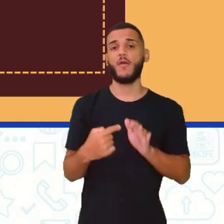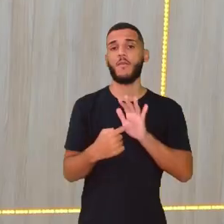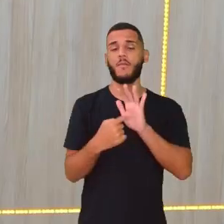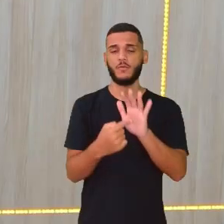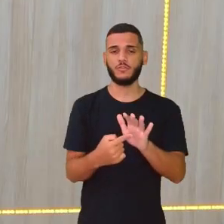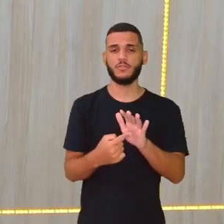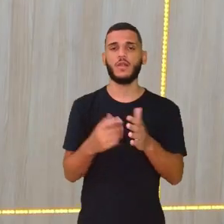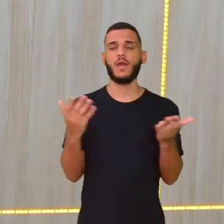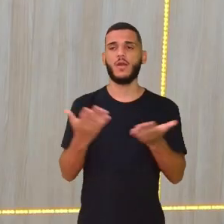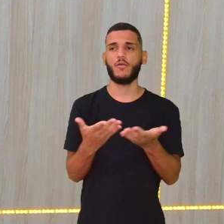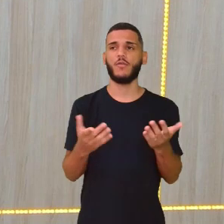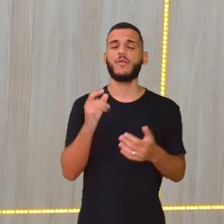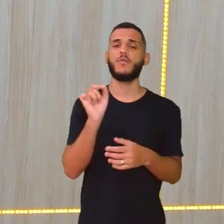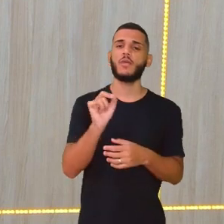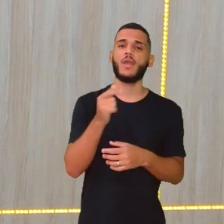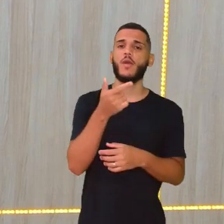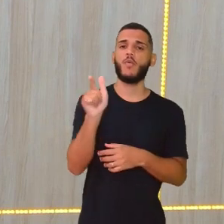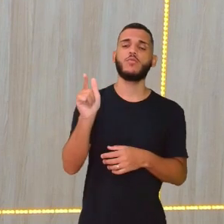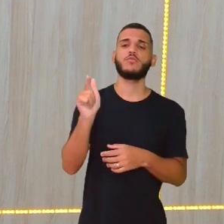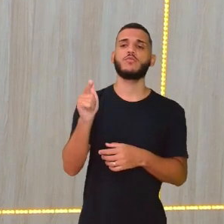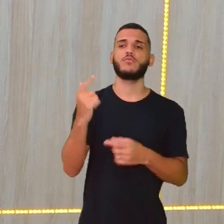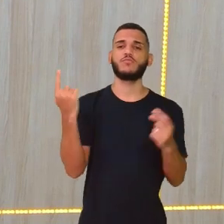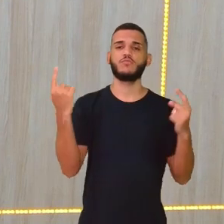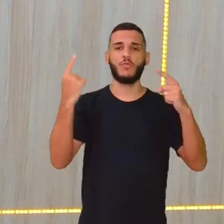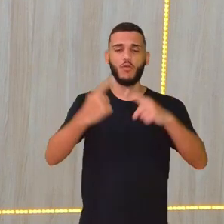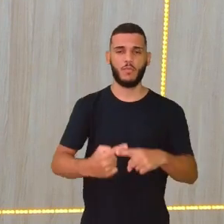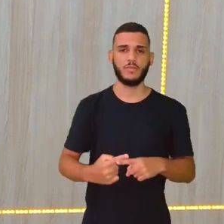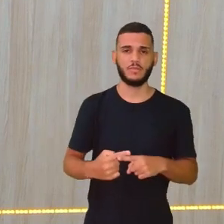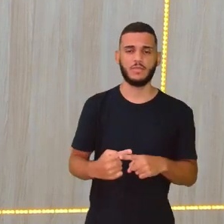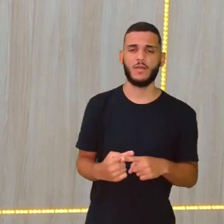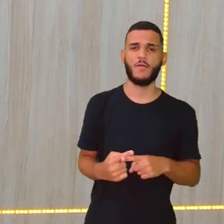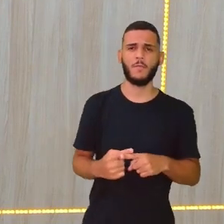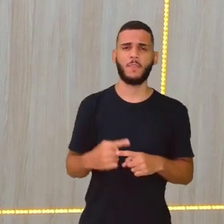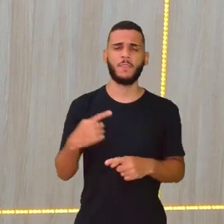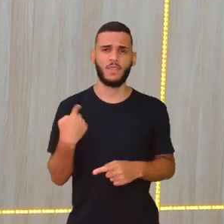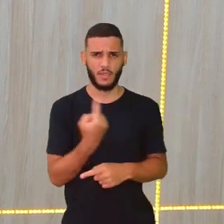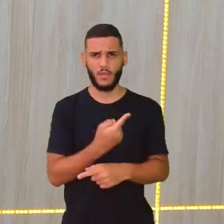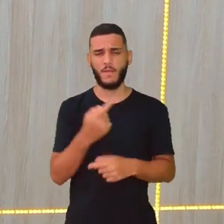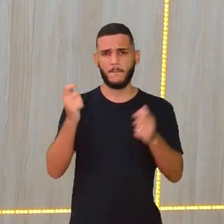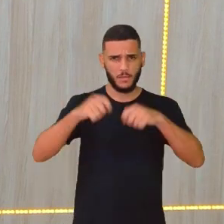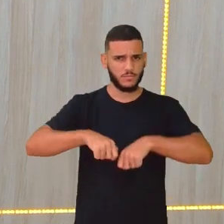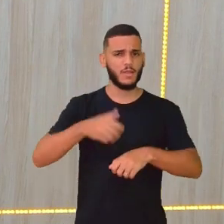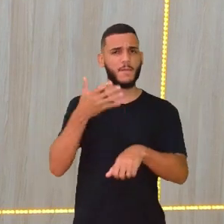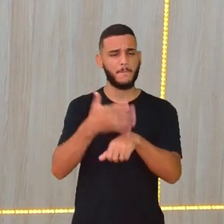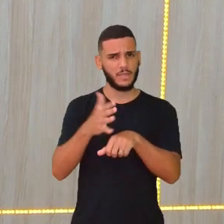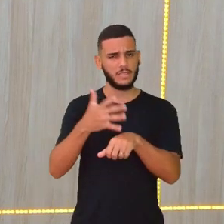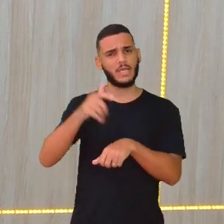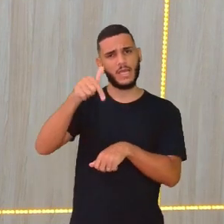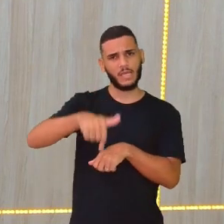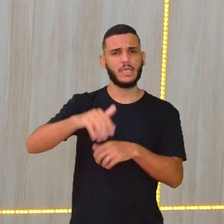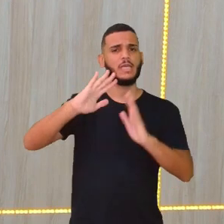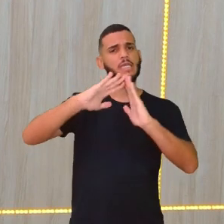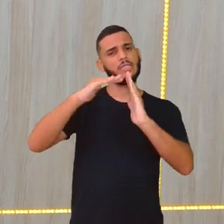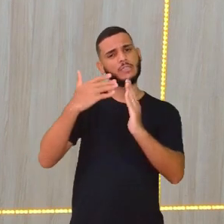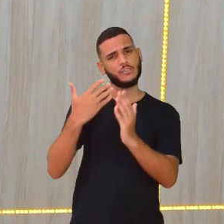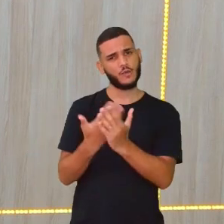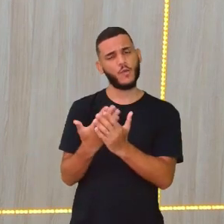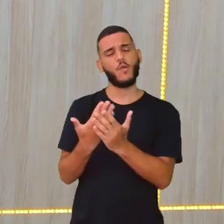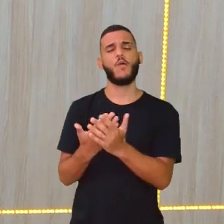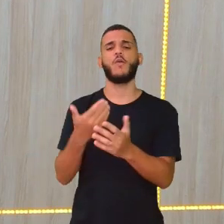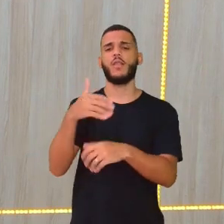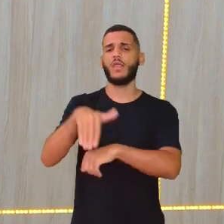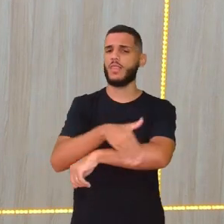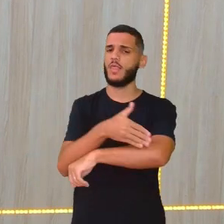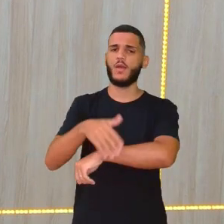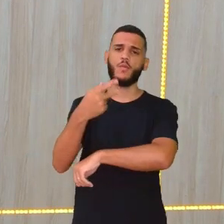um pouquinho do críquete. Agora eu vou mostrar um jogo que a gente pode fazer aqui. Você pode fazer na sua escola, na rua aí